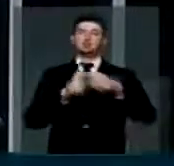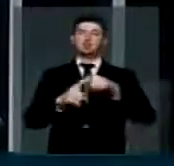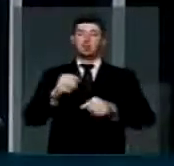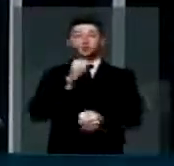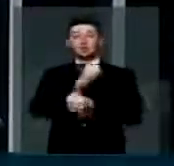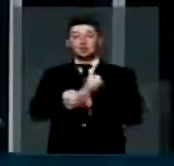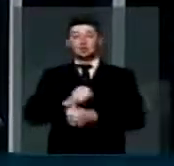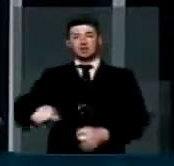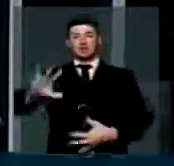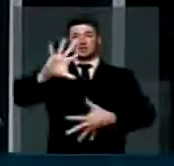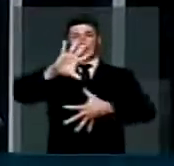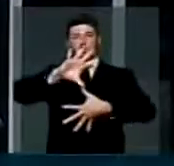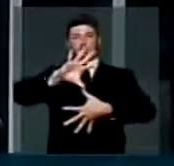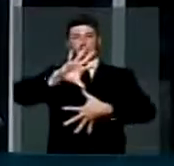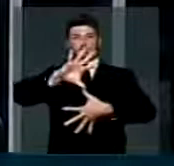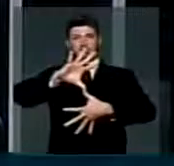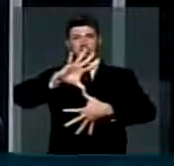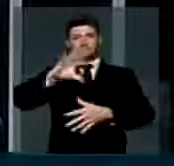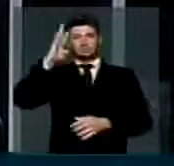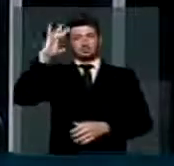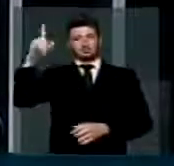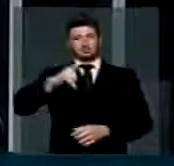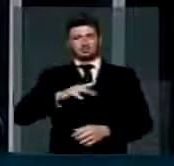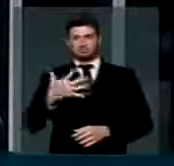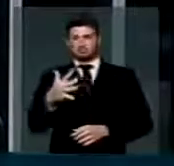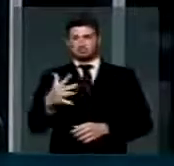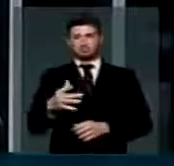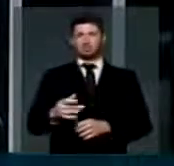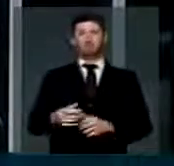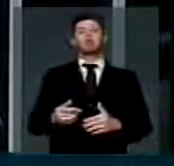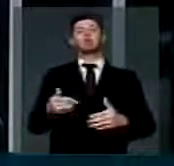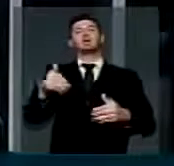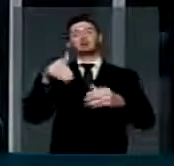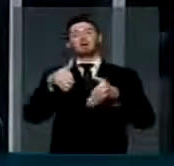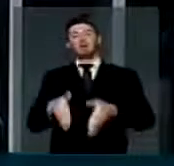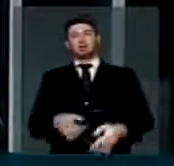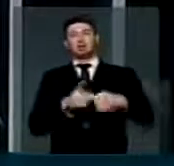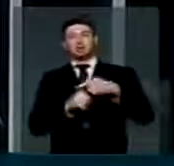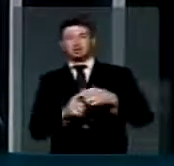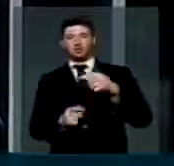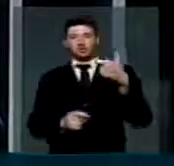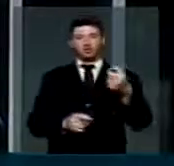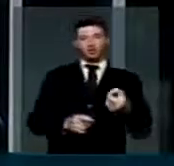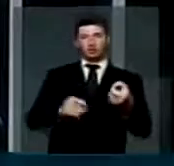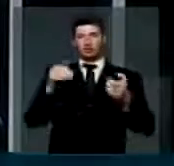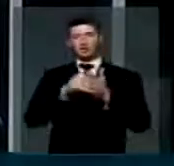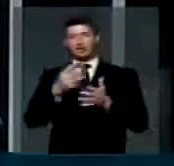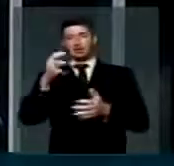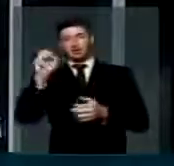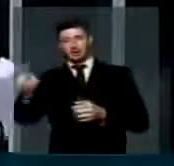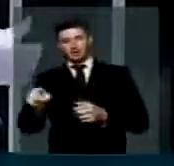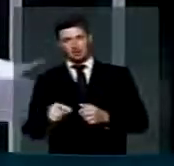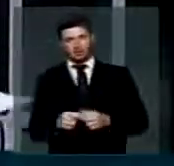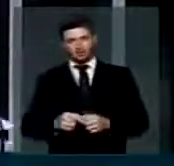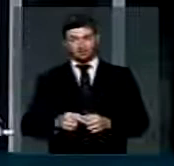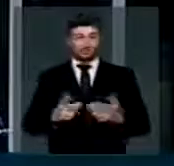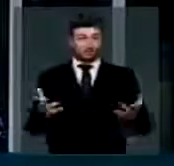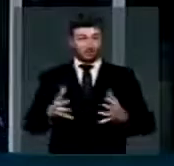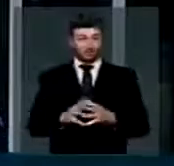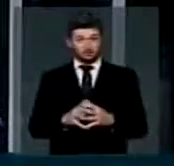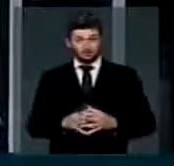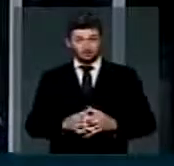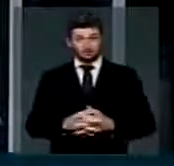escravos da América. Estima-se que tenham sido enterrados de 20 a 30 mil pessoas. Então,